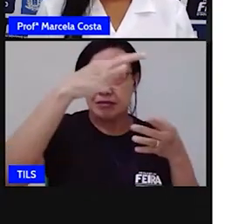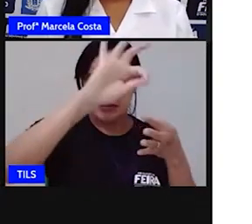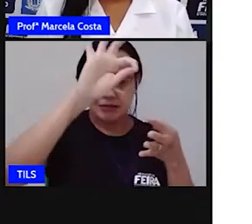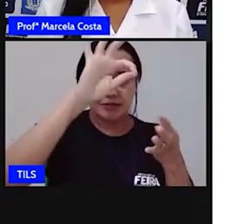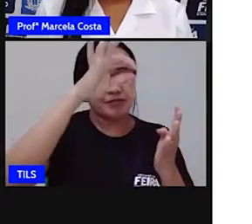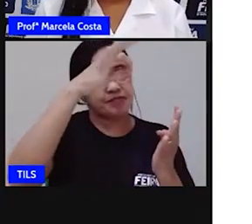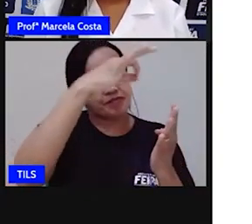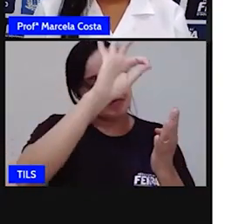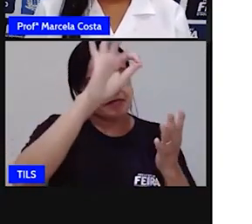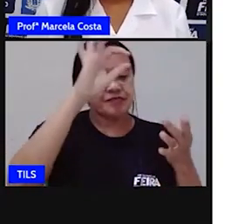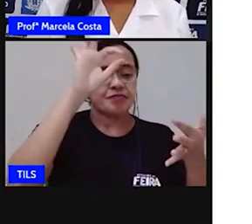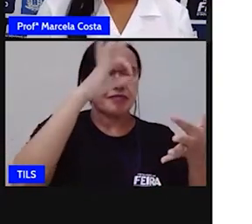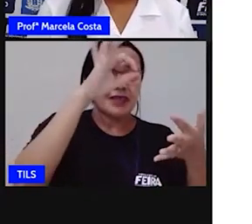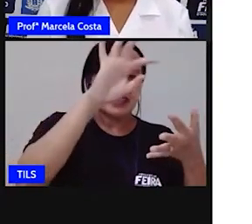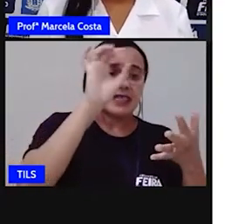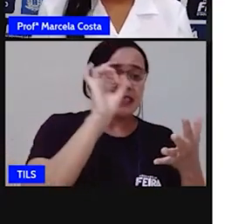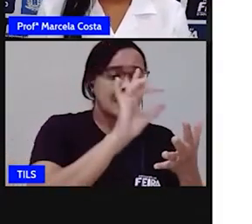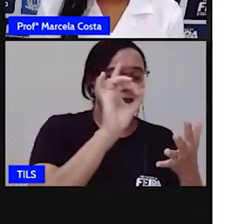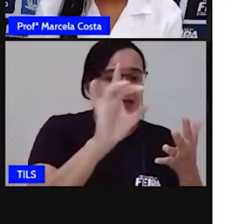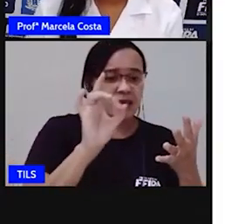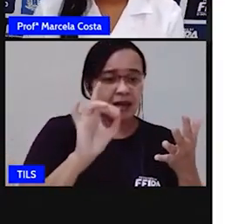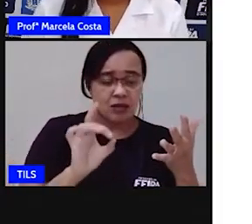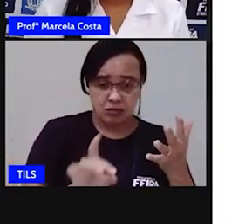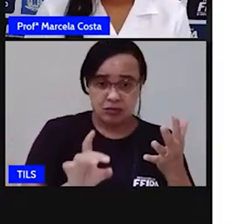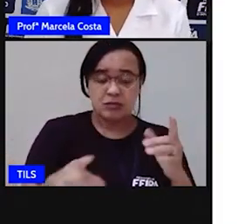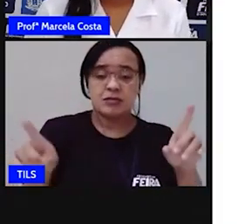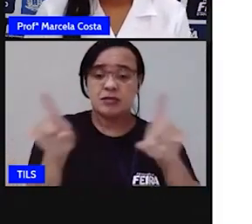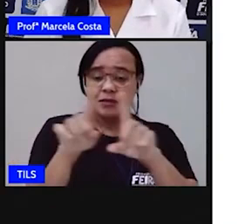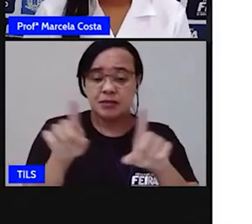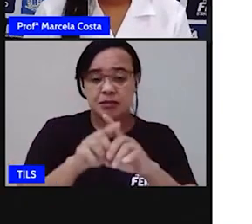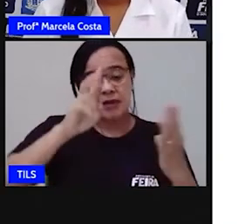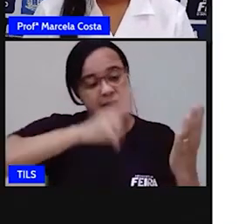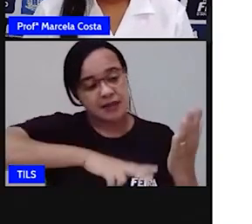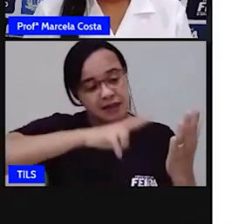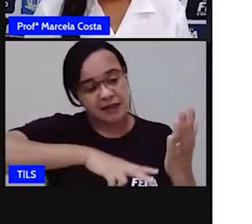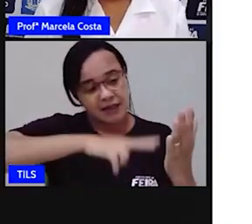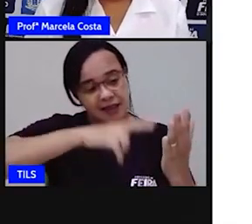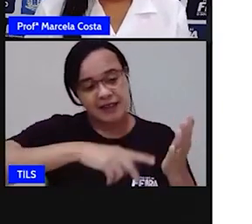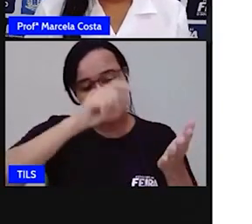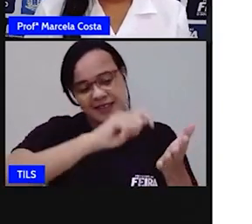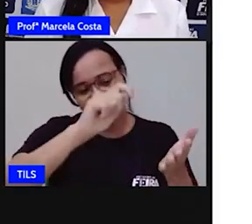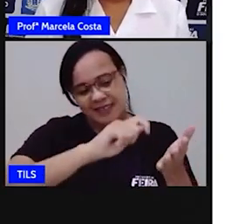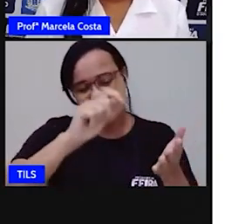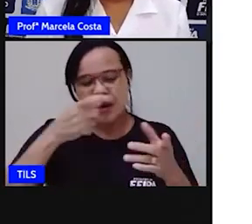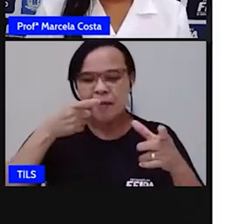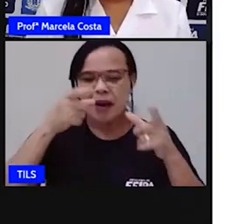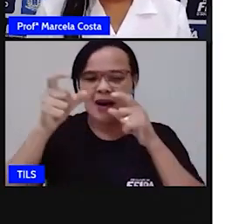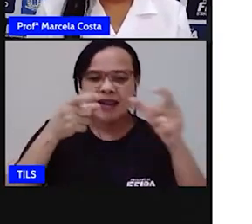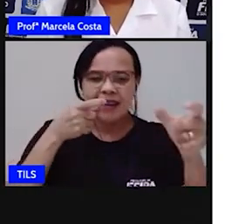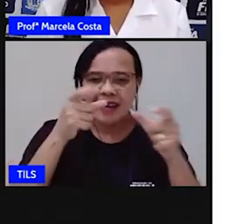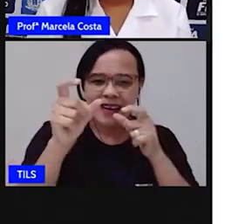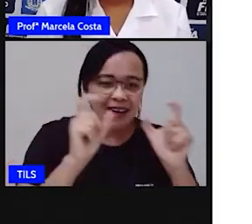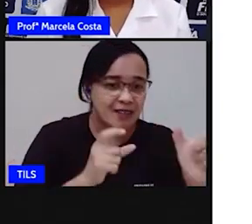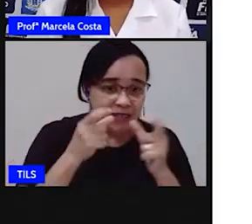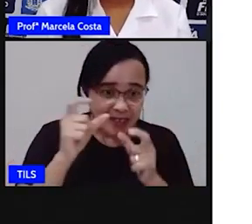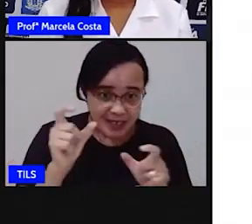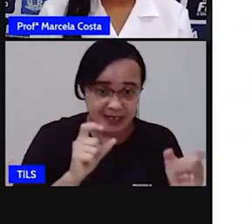vai aprender a ler e a escrever algumas palavras, e também a